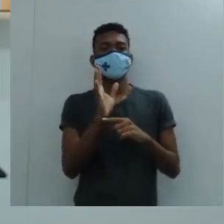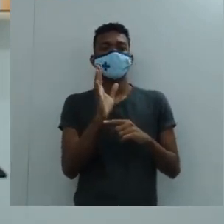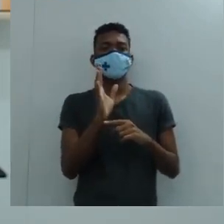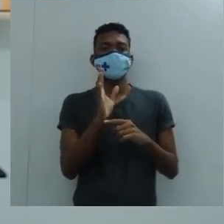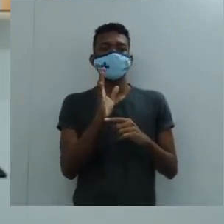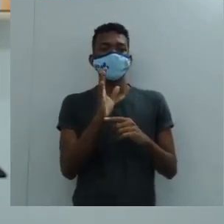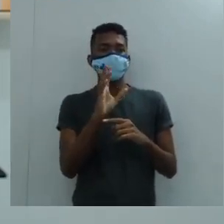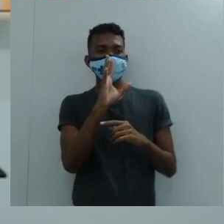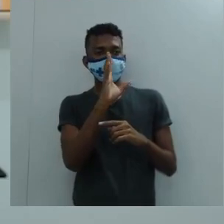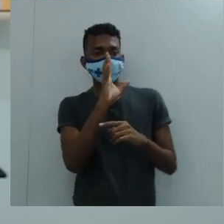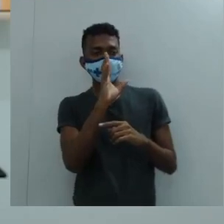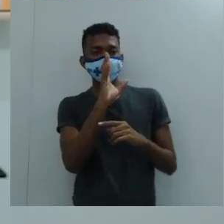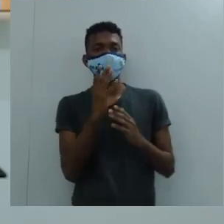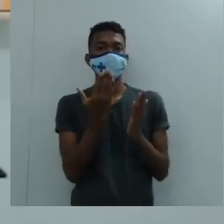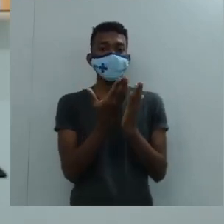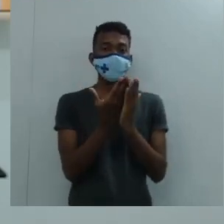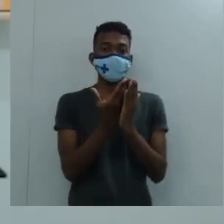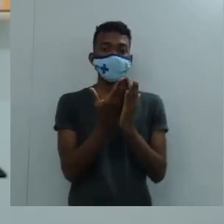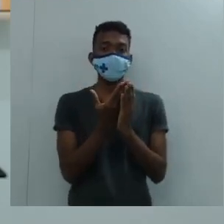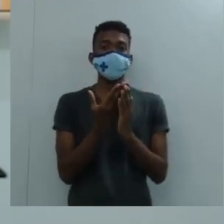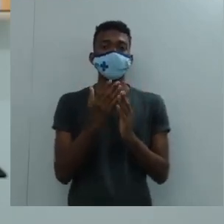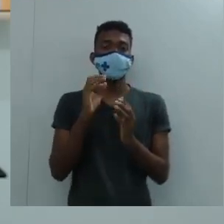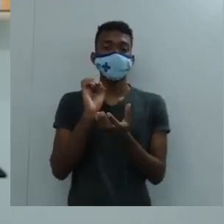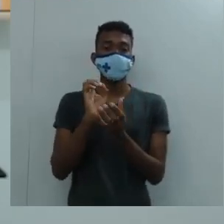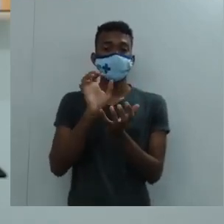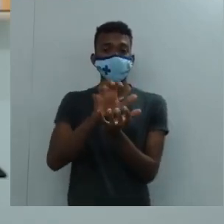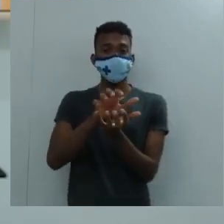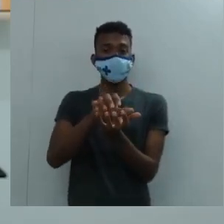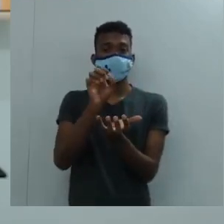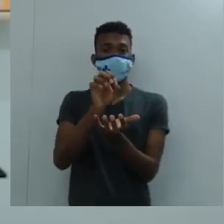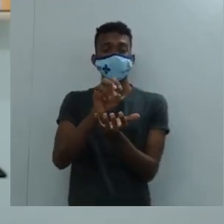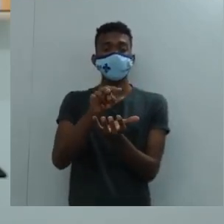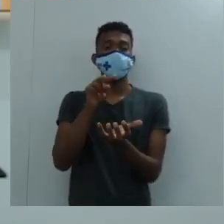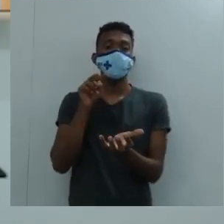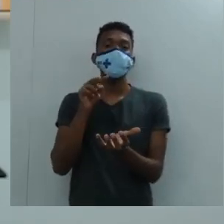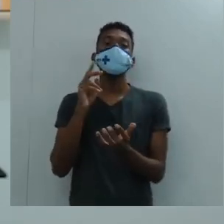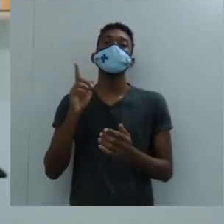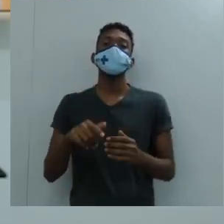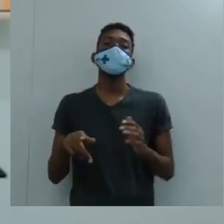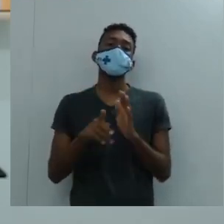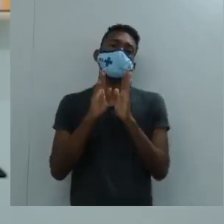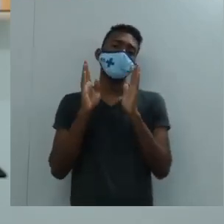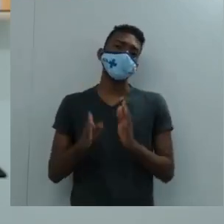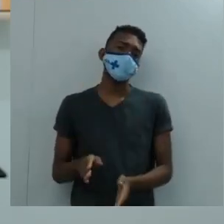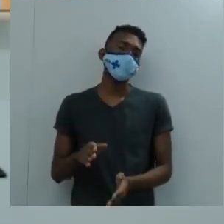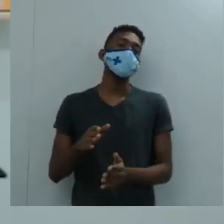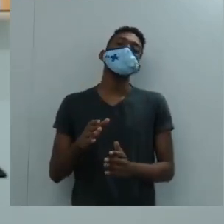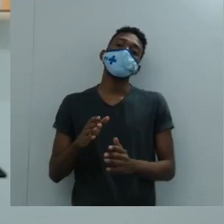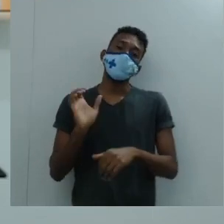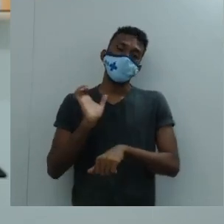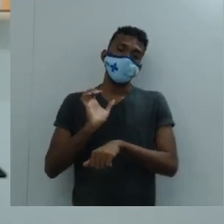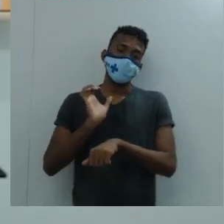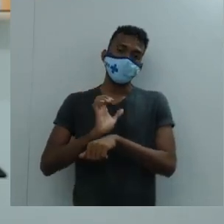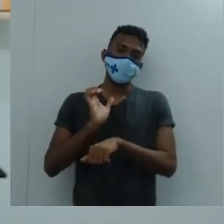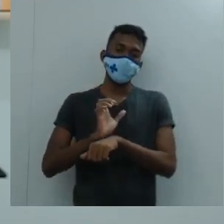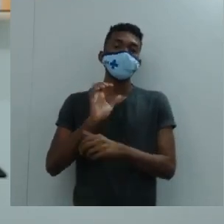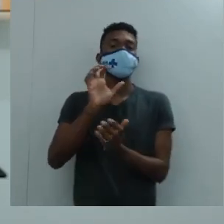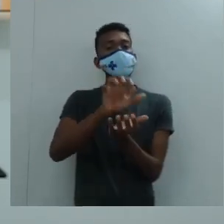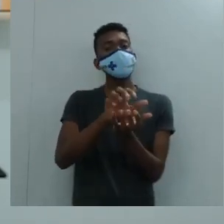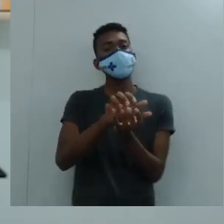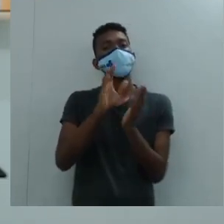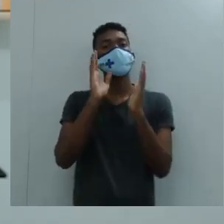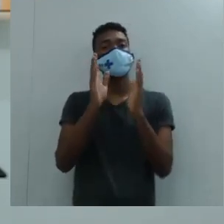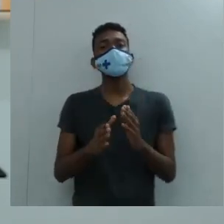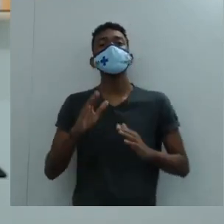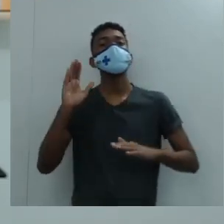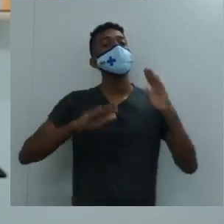feita para você pela Secretaria de Educação do Estado de Pernambuco, que está preocupada com vocês nesse momento de